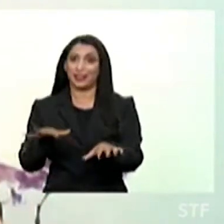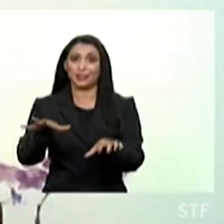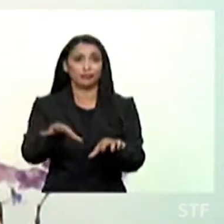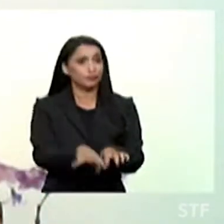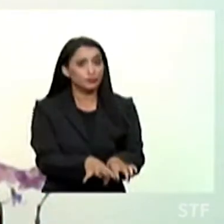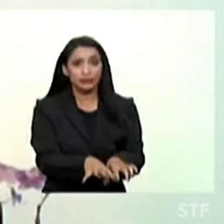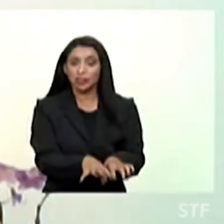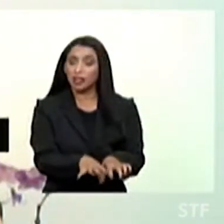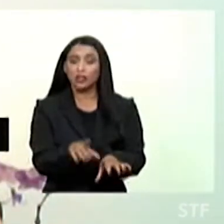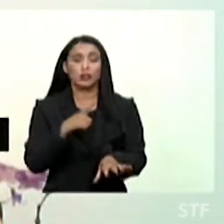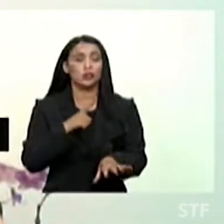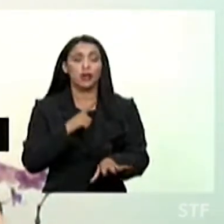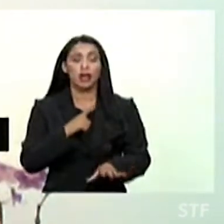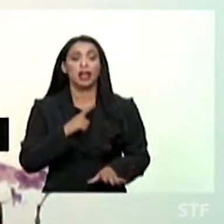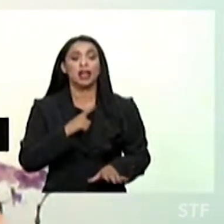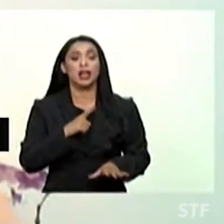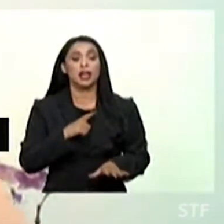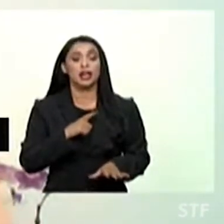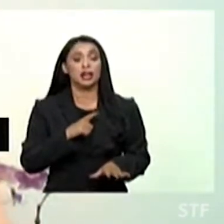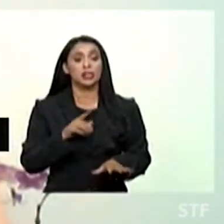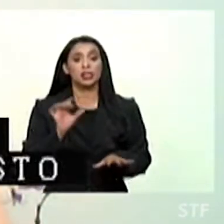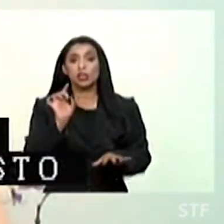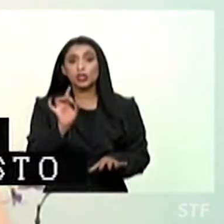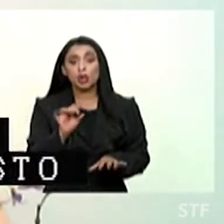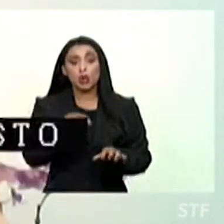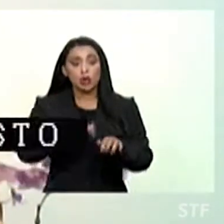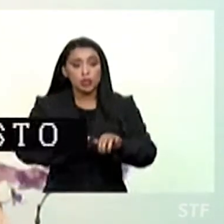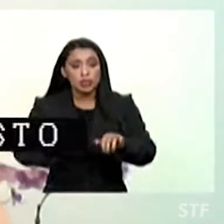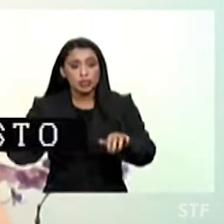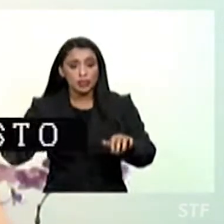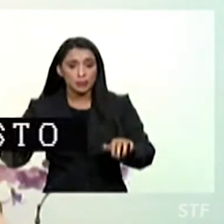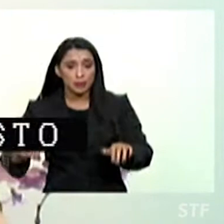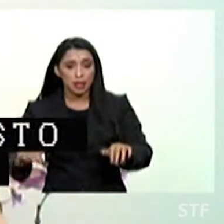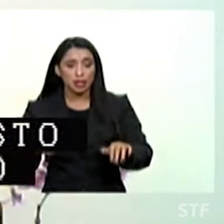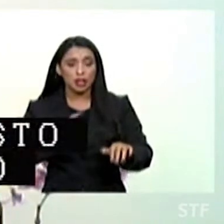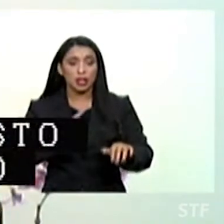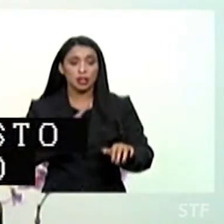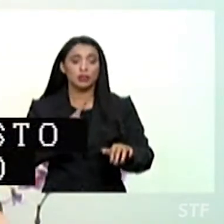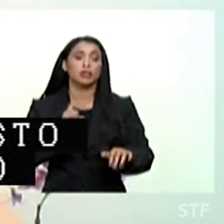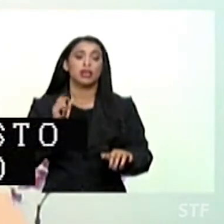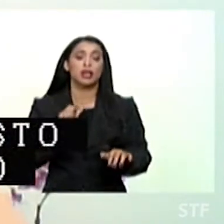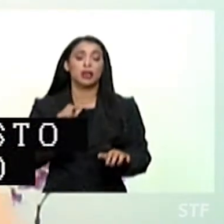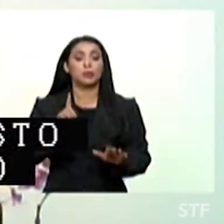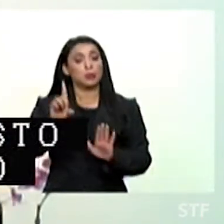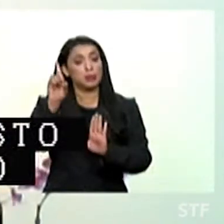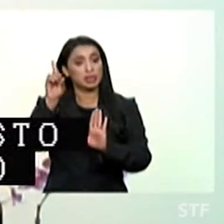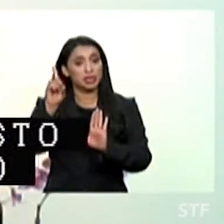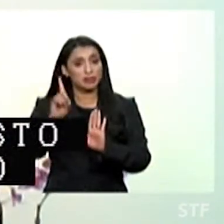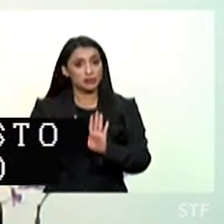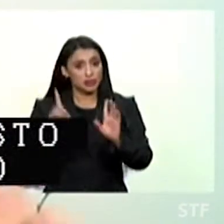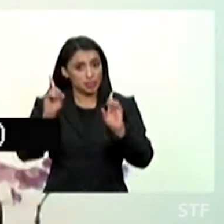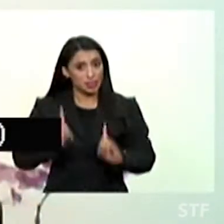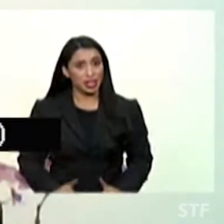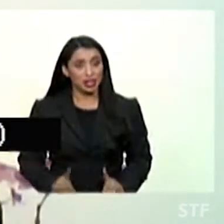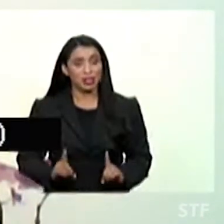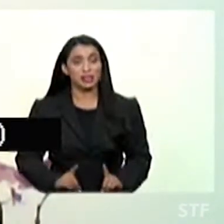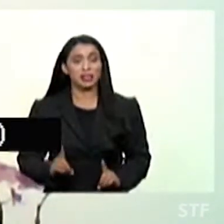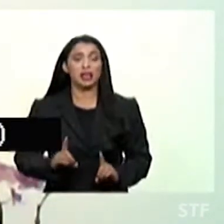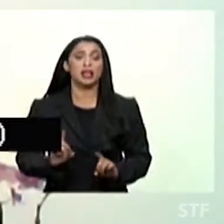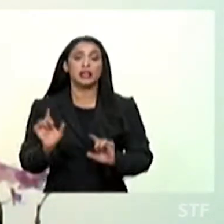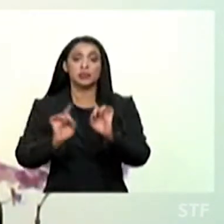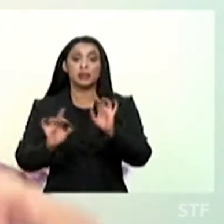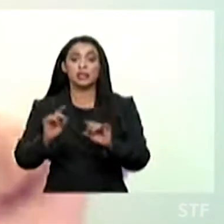deficiência é realizada em ambientes separados, projetados ou usados para responder a uma deficiência em particular ou a múltiplas deficiências de modo